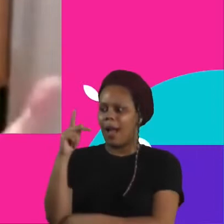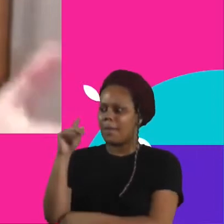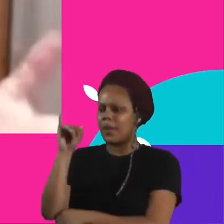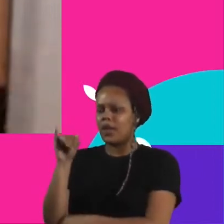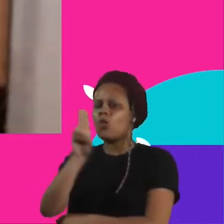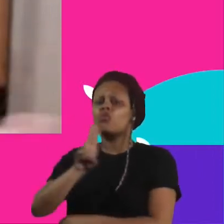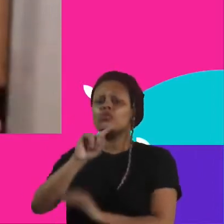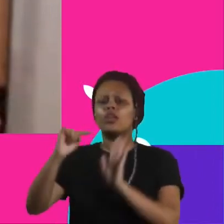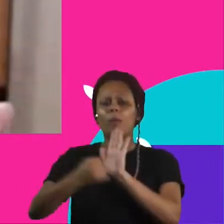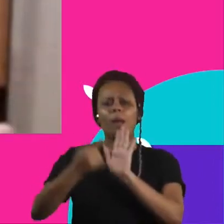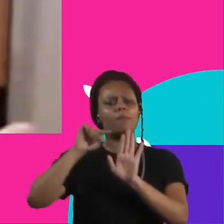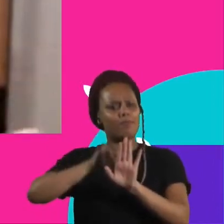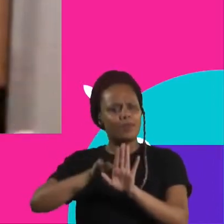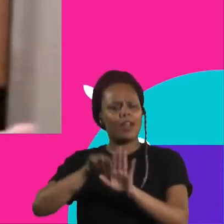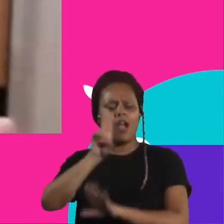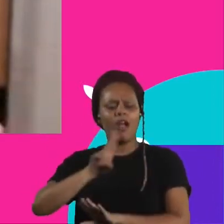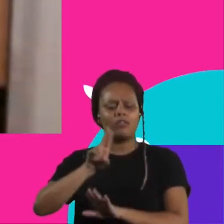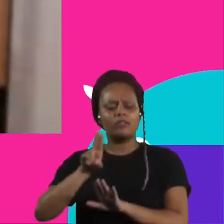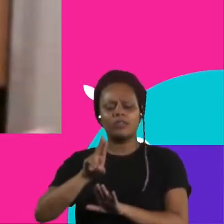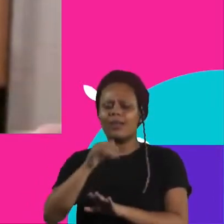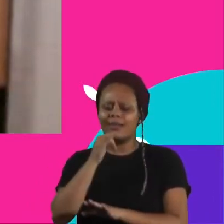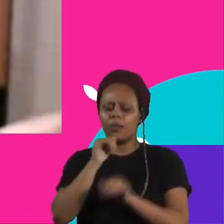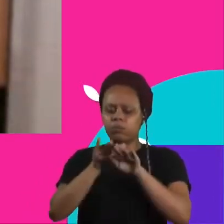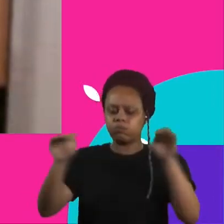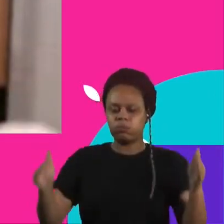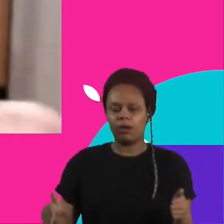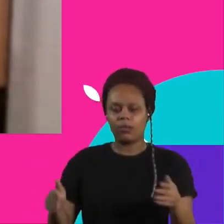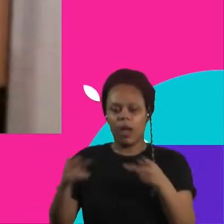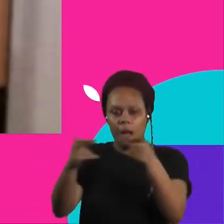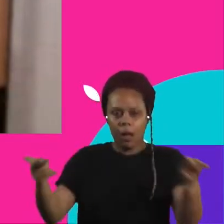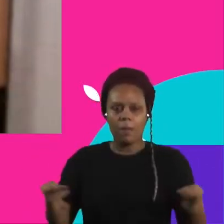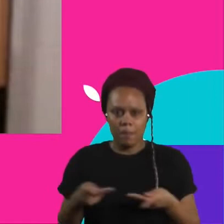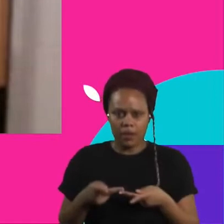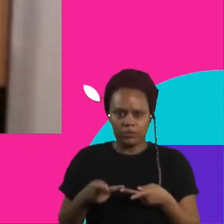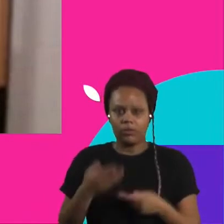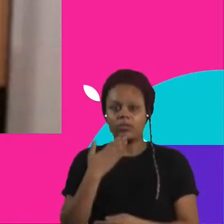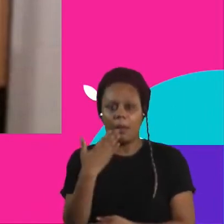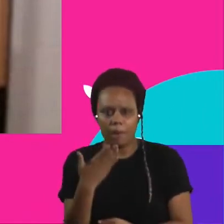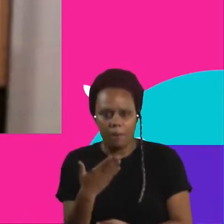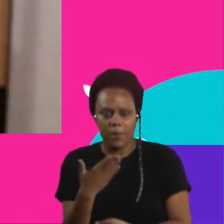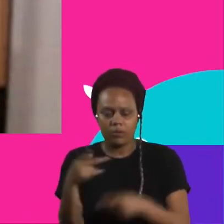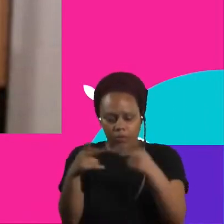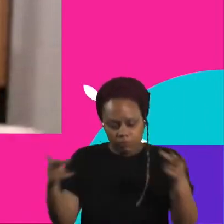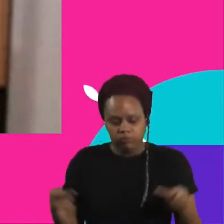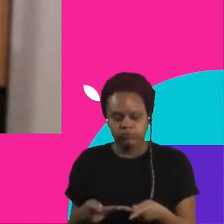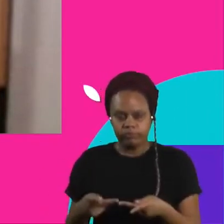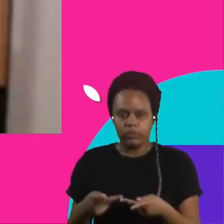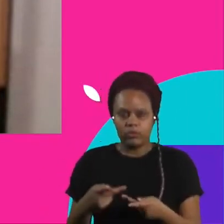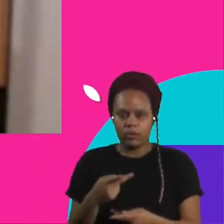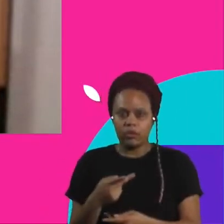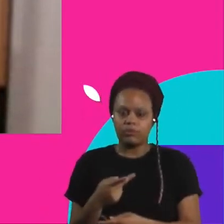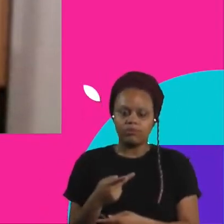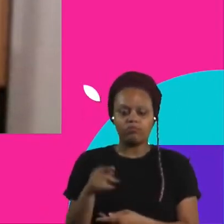eu acho que foi um balcão de pizza, né? Que você pede uma pizza de um determinado sabor e recebe essa pizza. API é